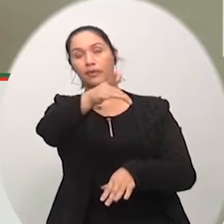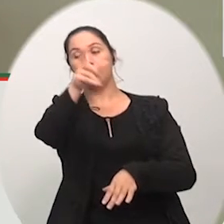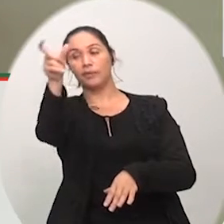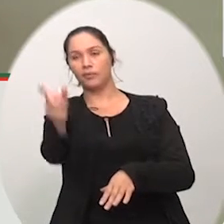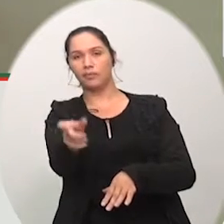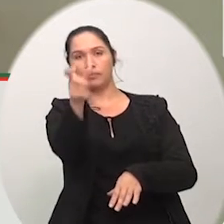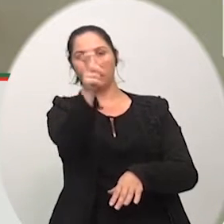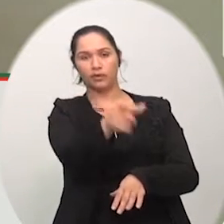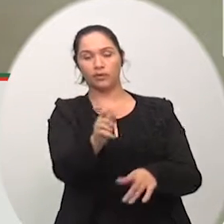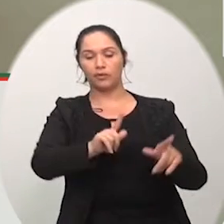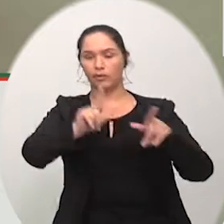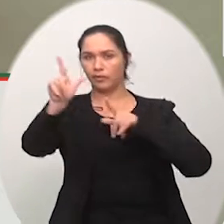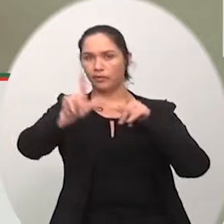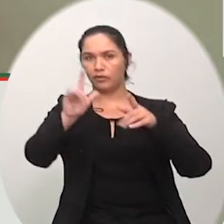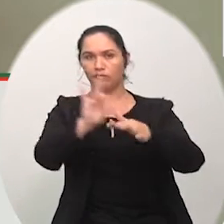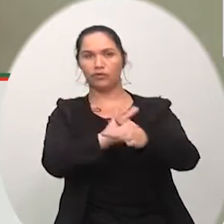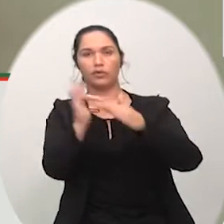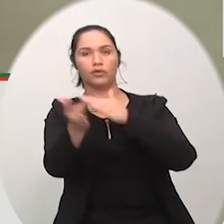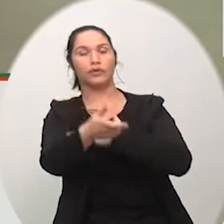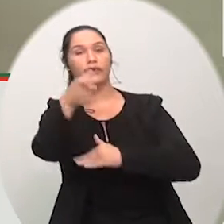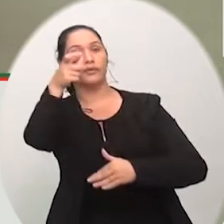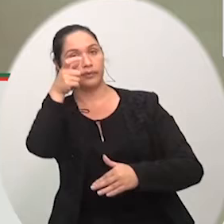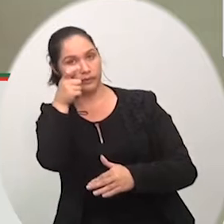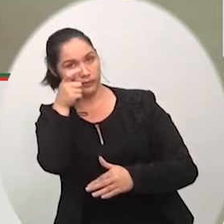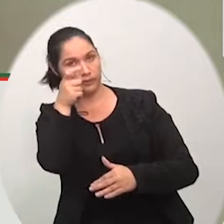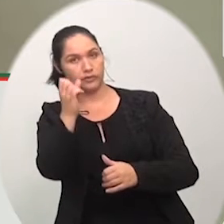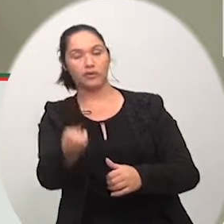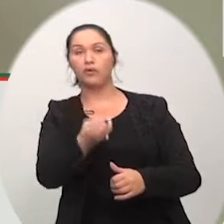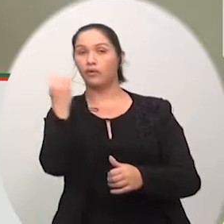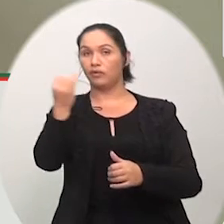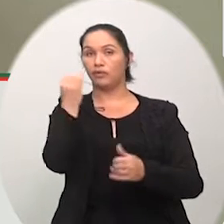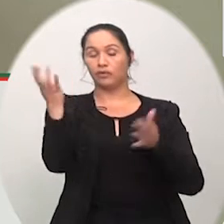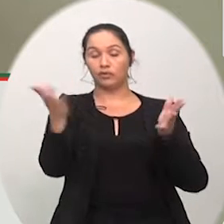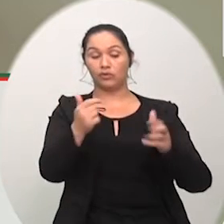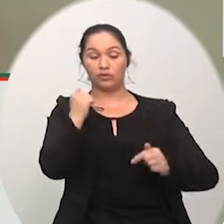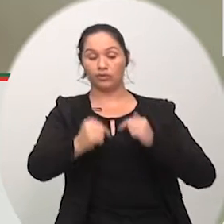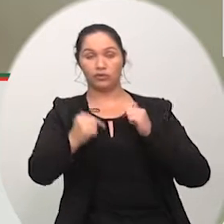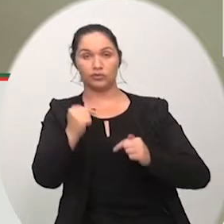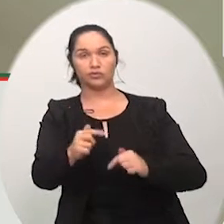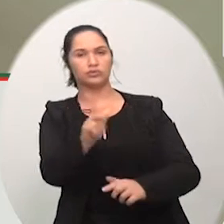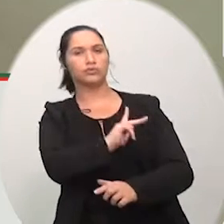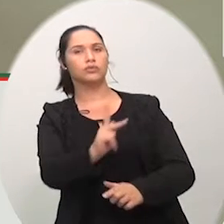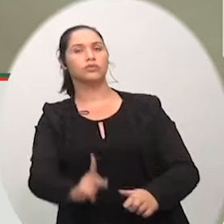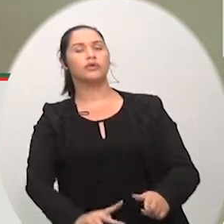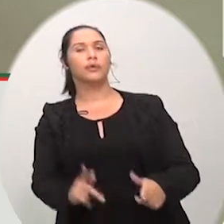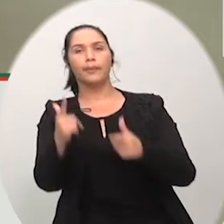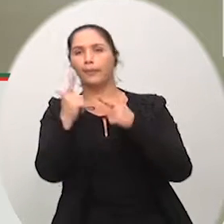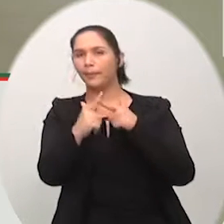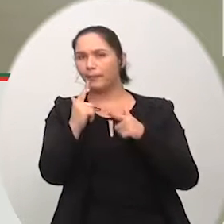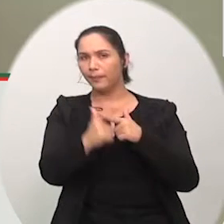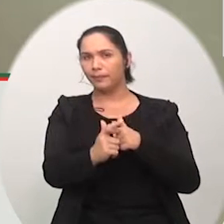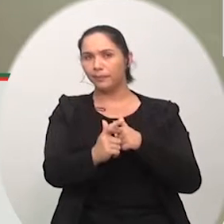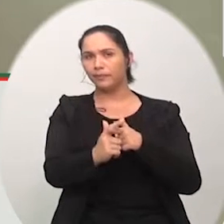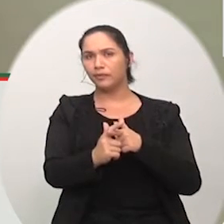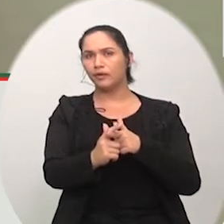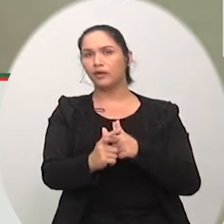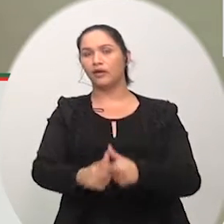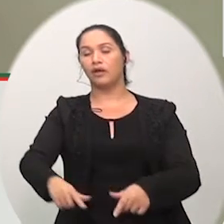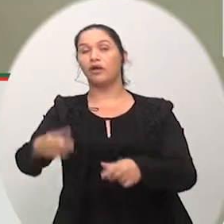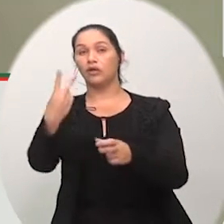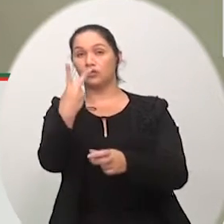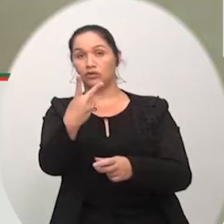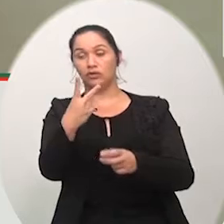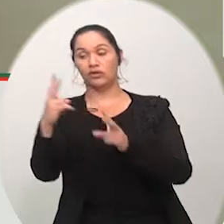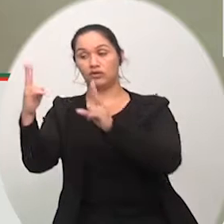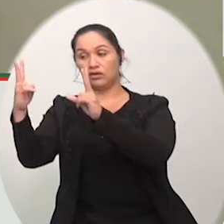TV Cidadã pelas redes sociais é muito importante essa discussão presidente acerca tanto a questão dos pedágios